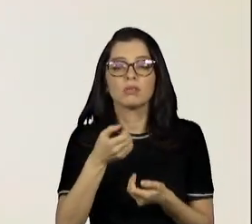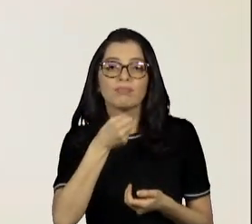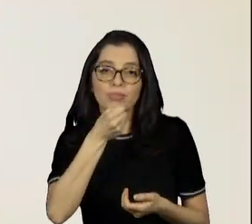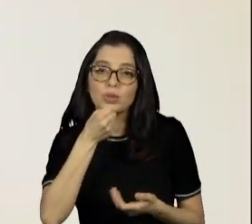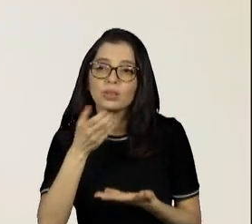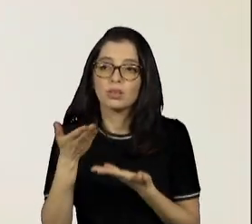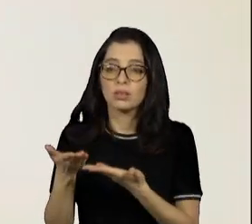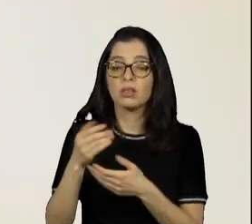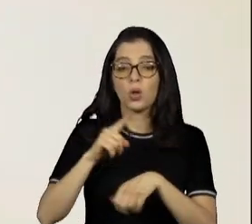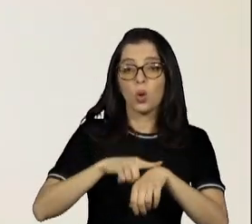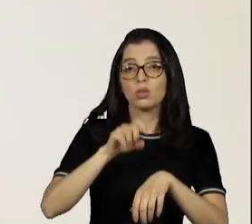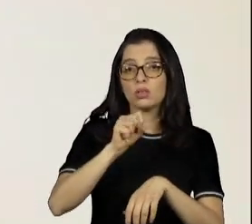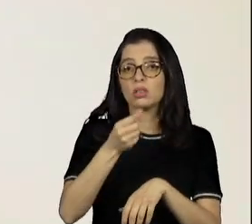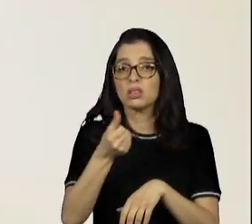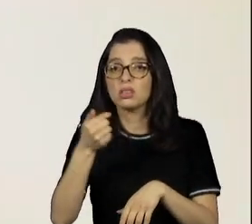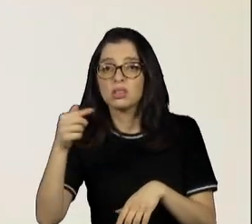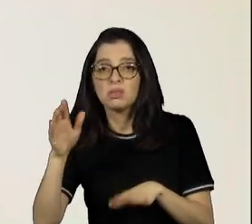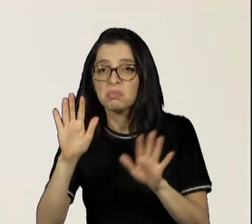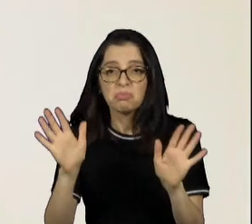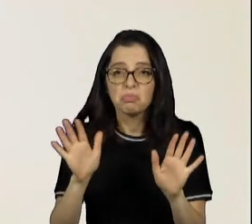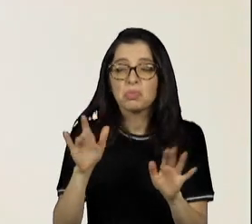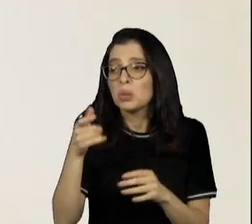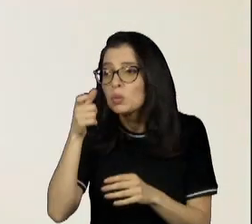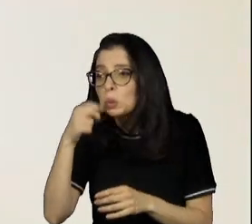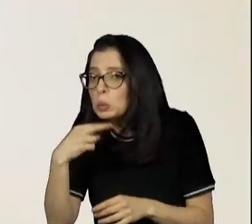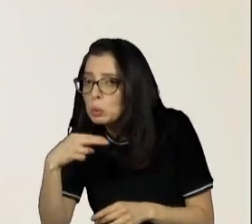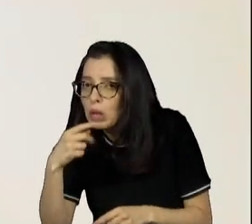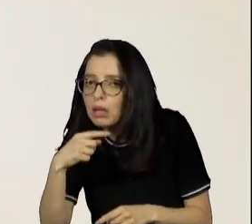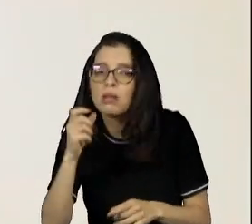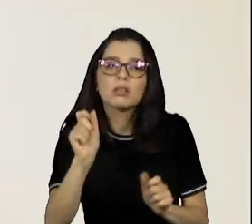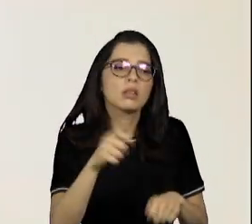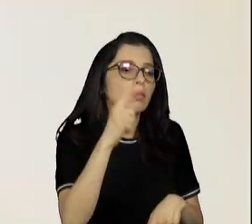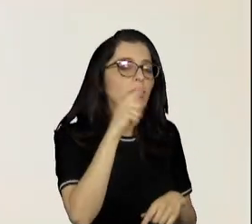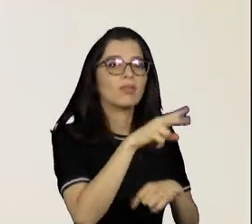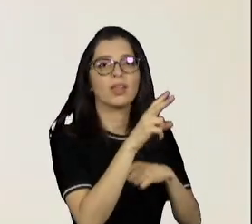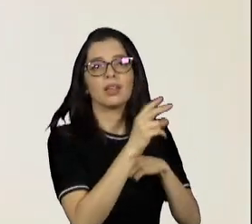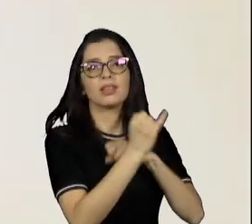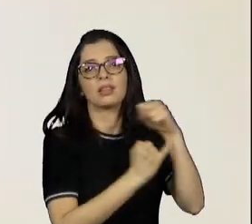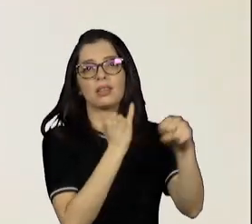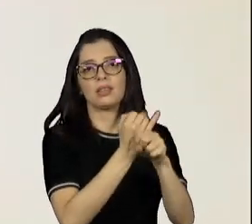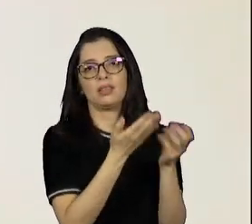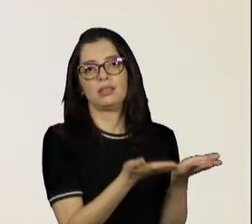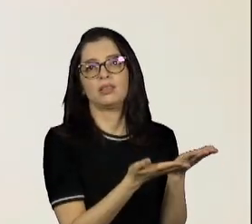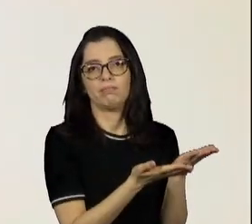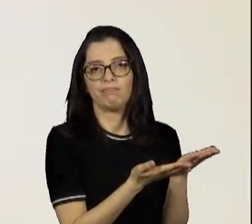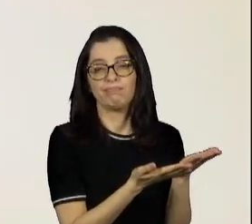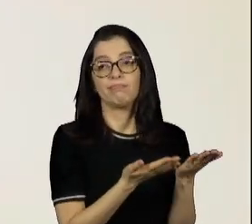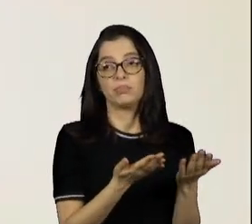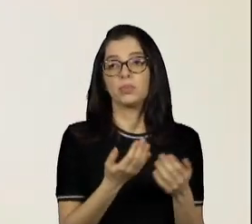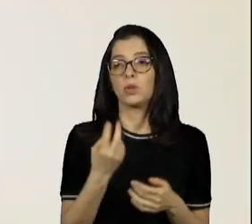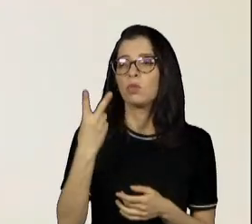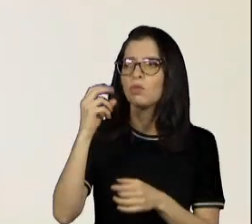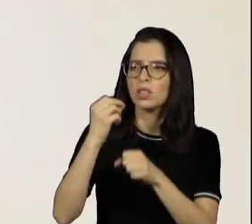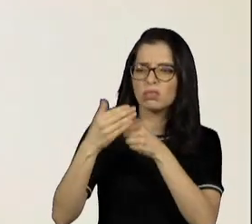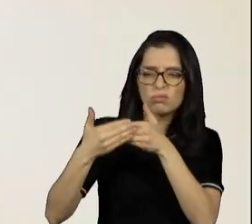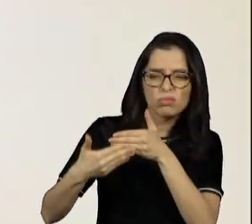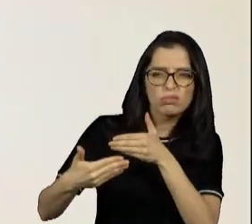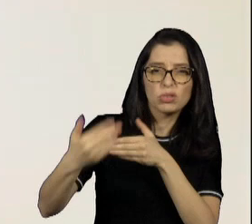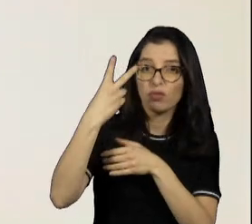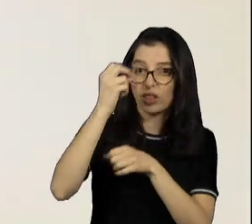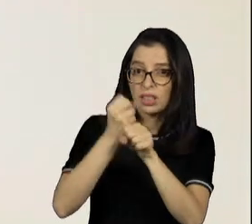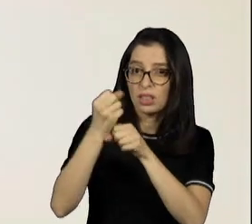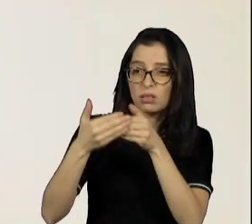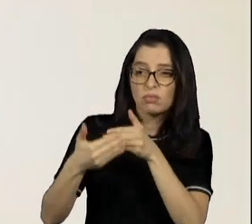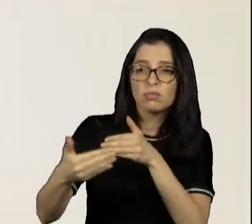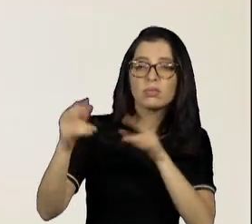sete, das seis, você puxa na internet, pode ver o horário que você quiser. Acredito que dentro de duas décadas, no máximo, a gente venha